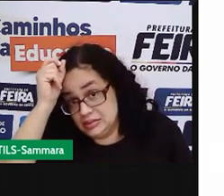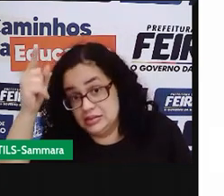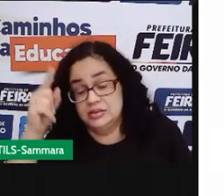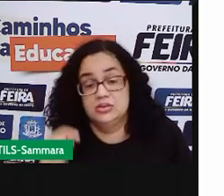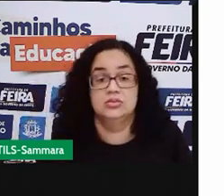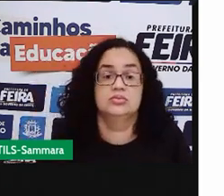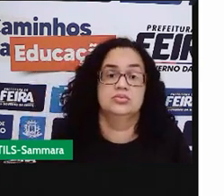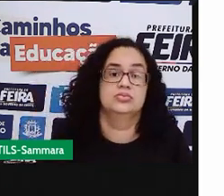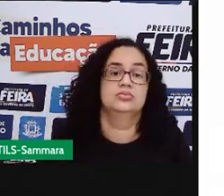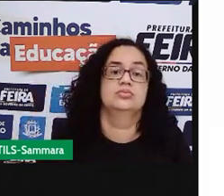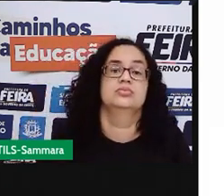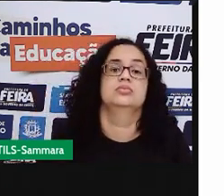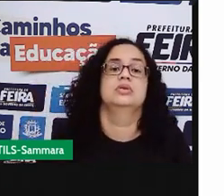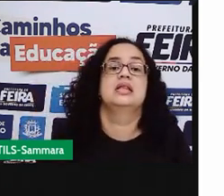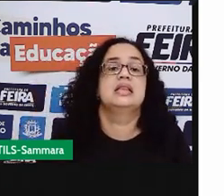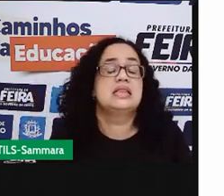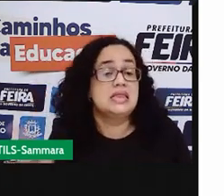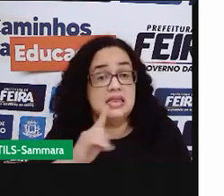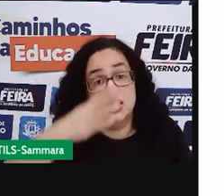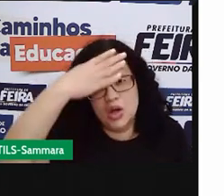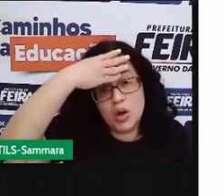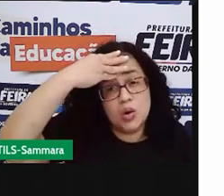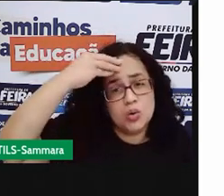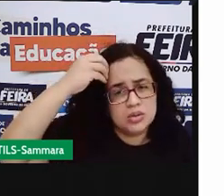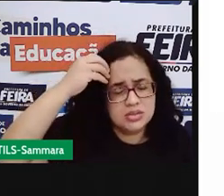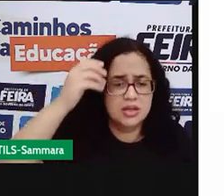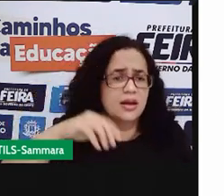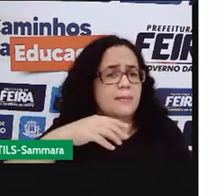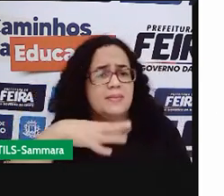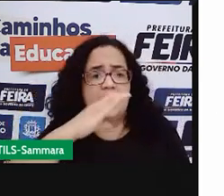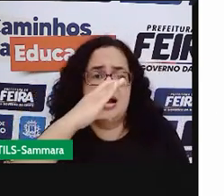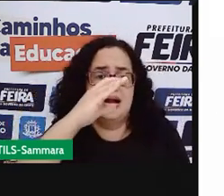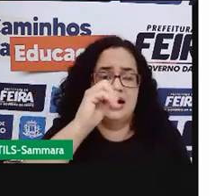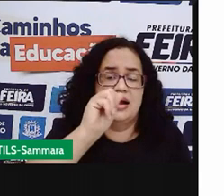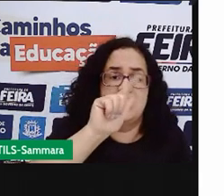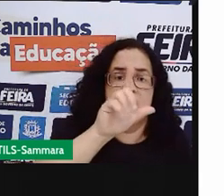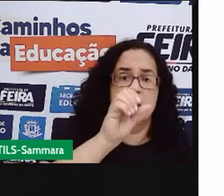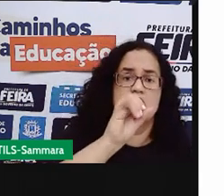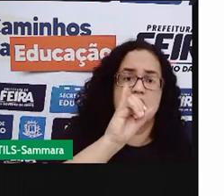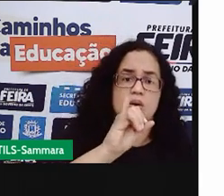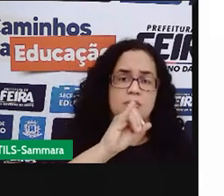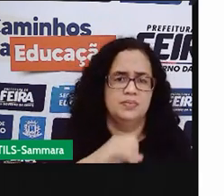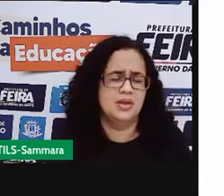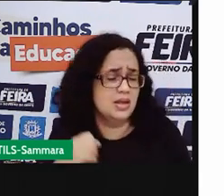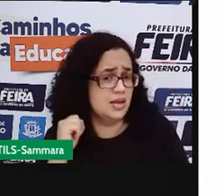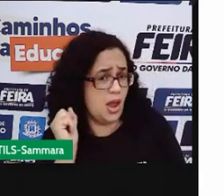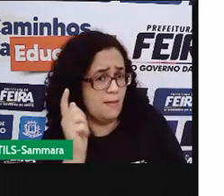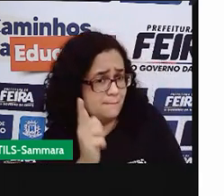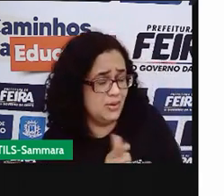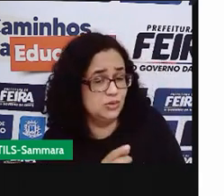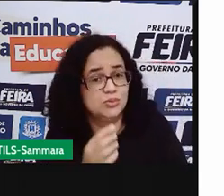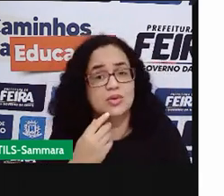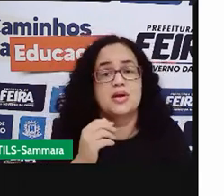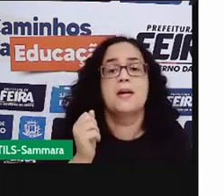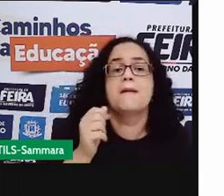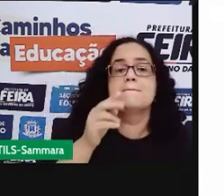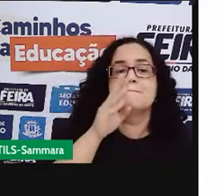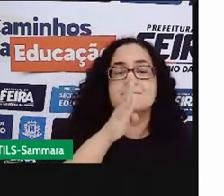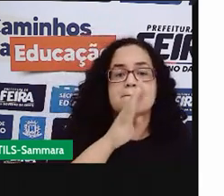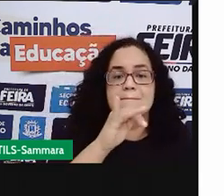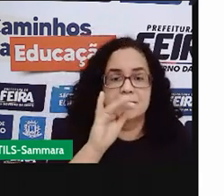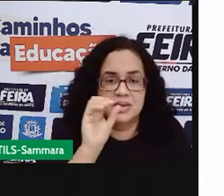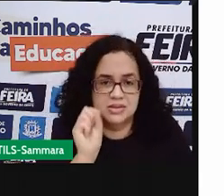serviço. Não esqueça a minha calói. Quem pede um, pede